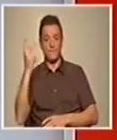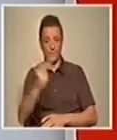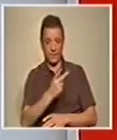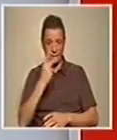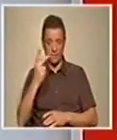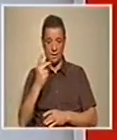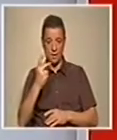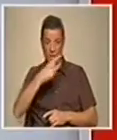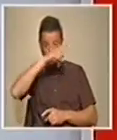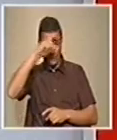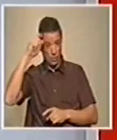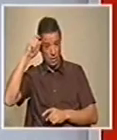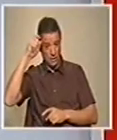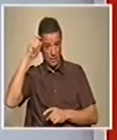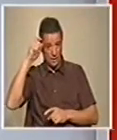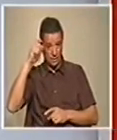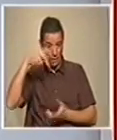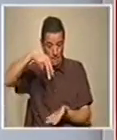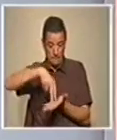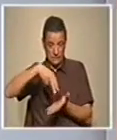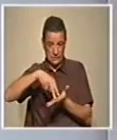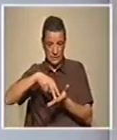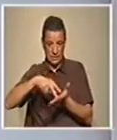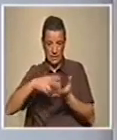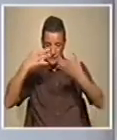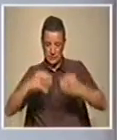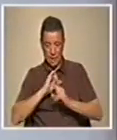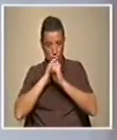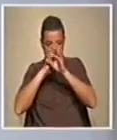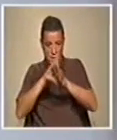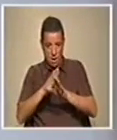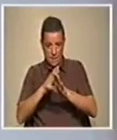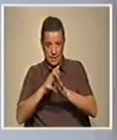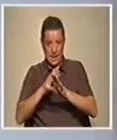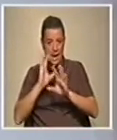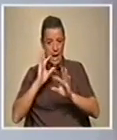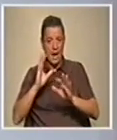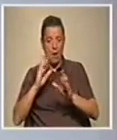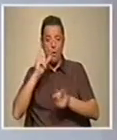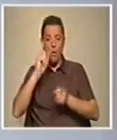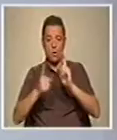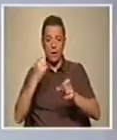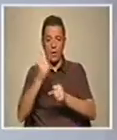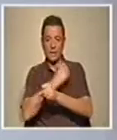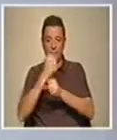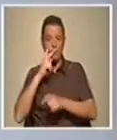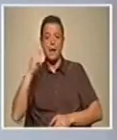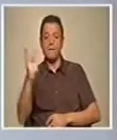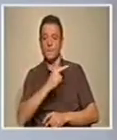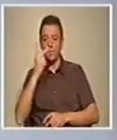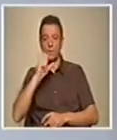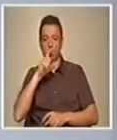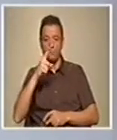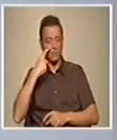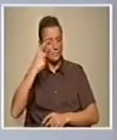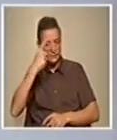mais precário, cada vez o presente é mais incerto e, sendo assim, até que ponto é que os empregos para a vida poderão ser